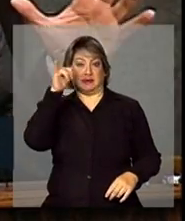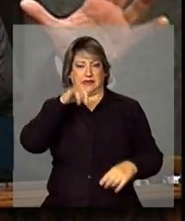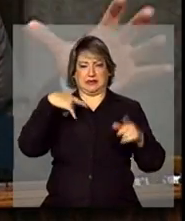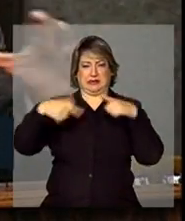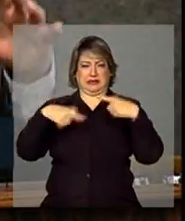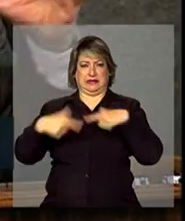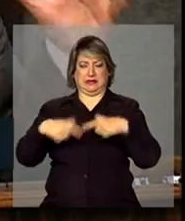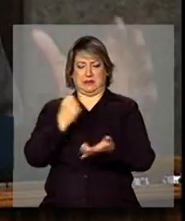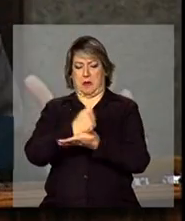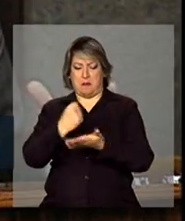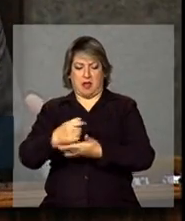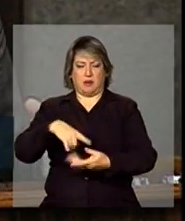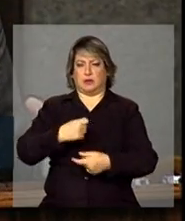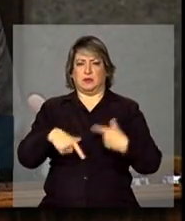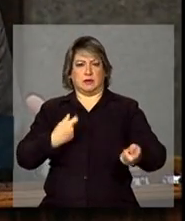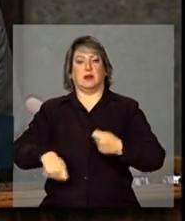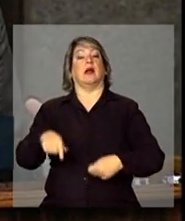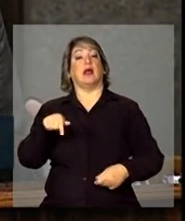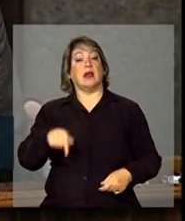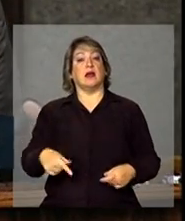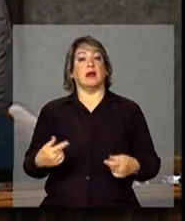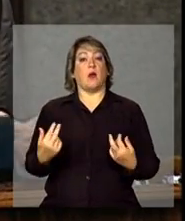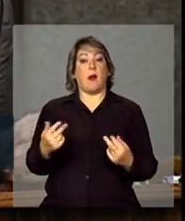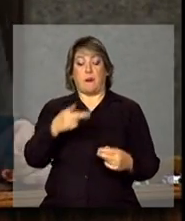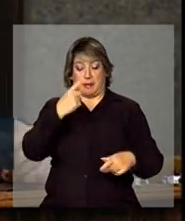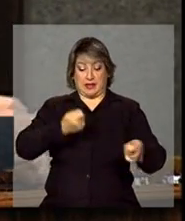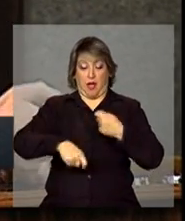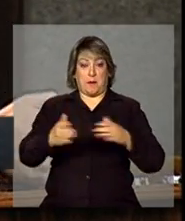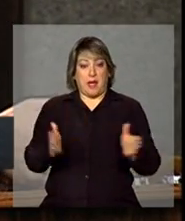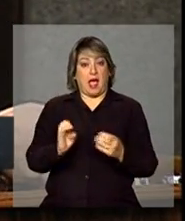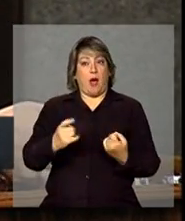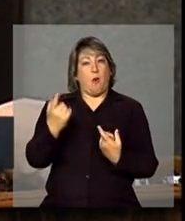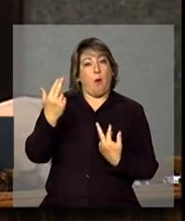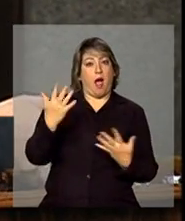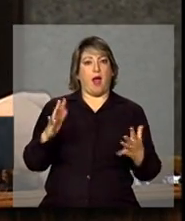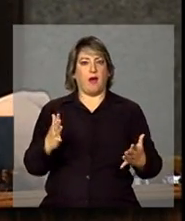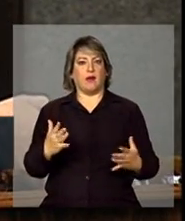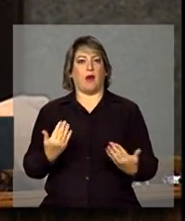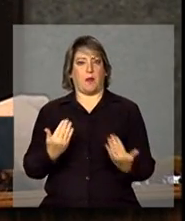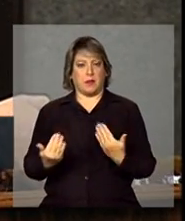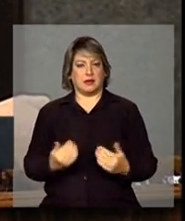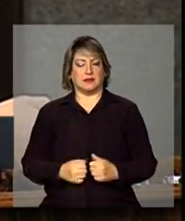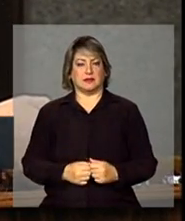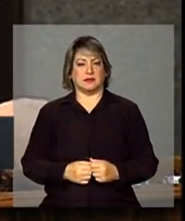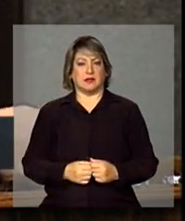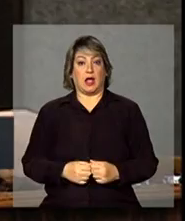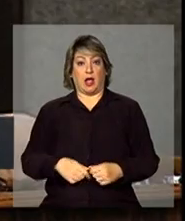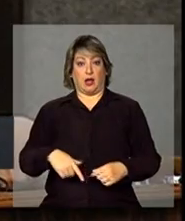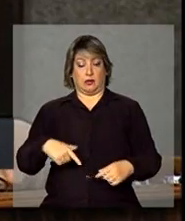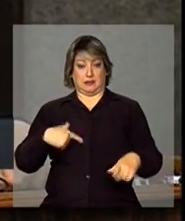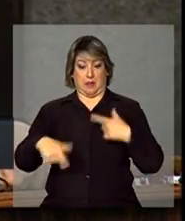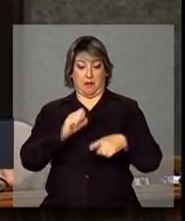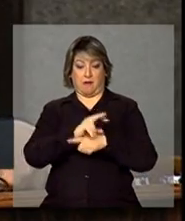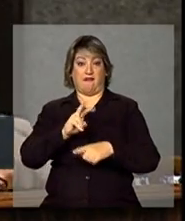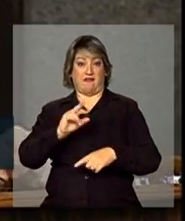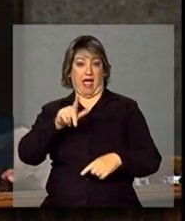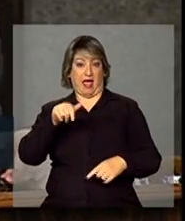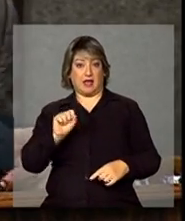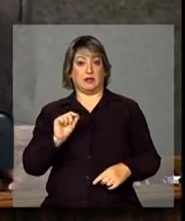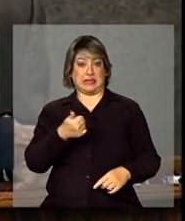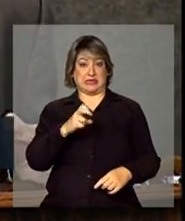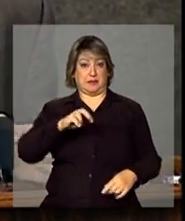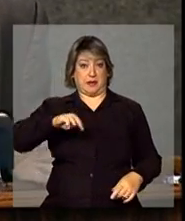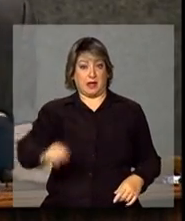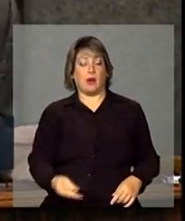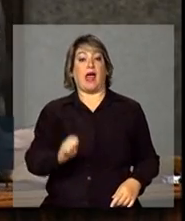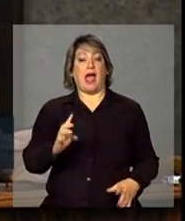trabalhadores num todo. E o número de empregos gerados por esses empreendedores, 15 milhões, é a